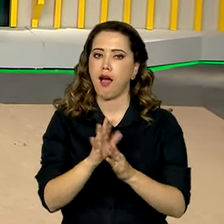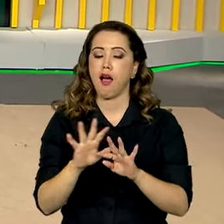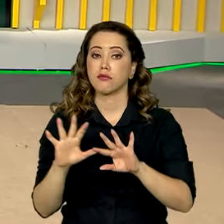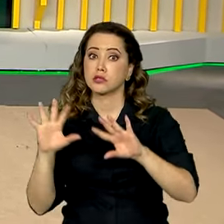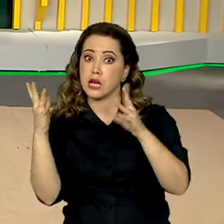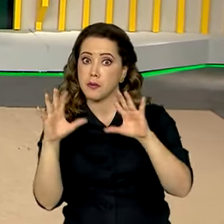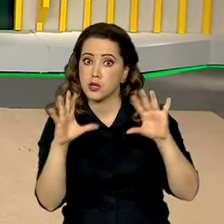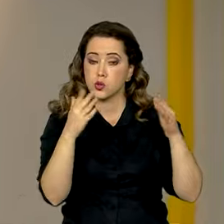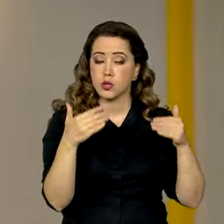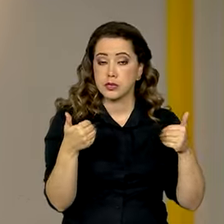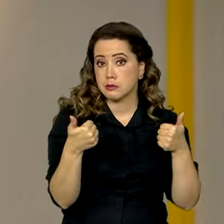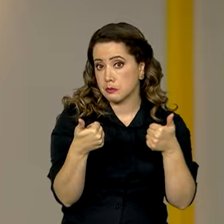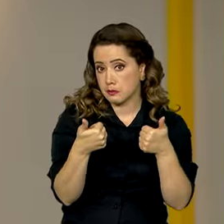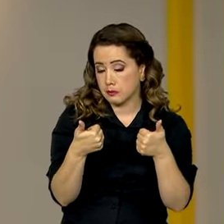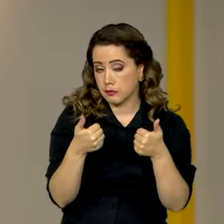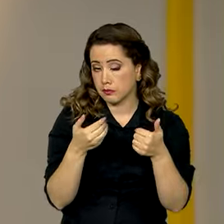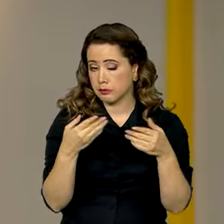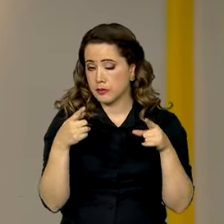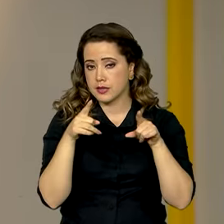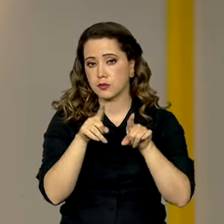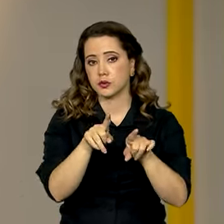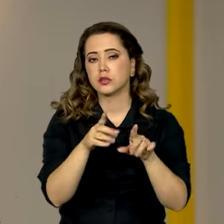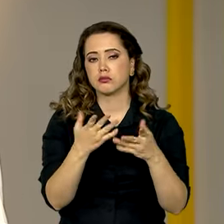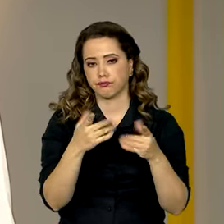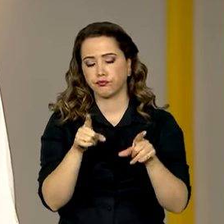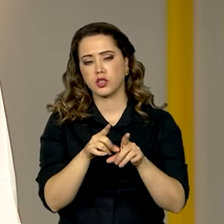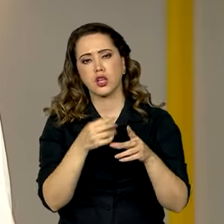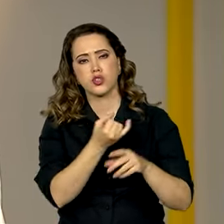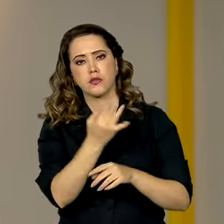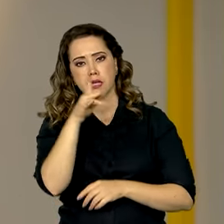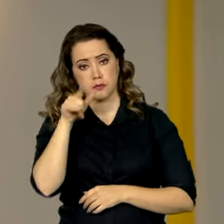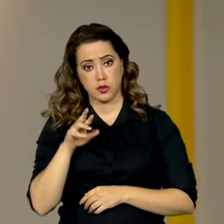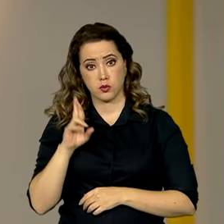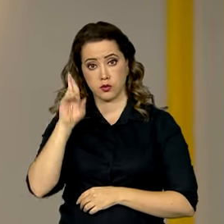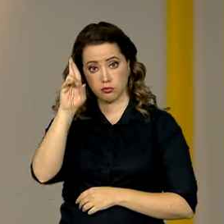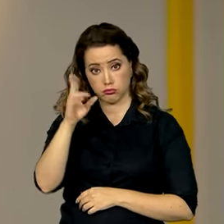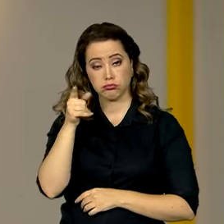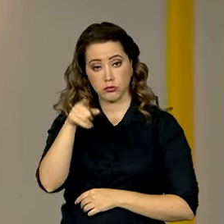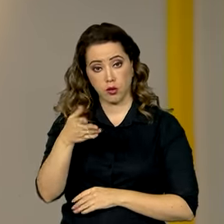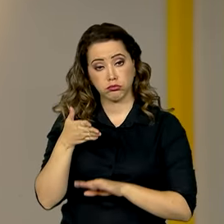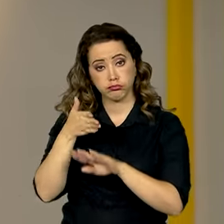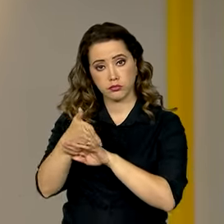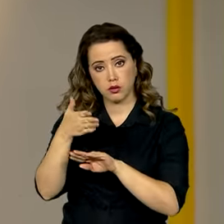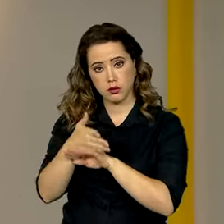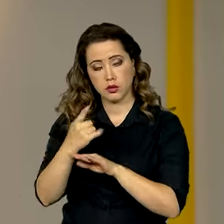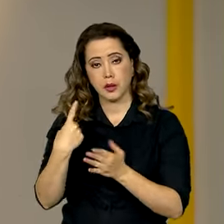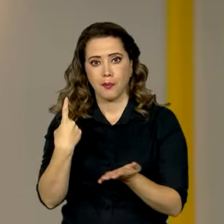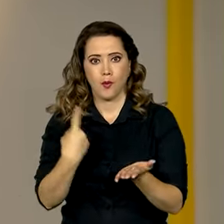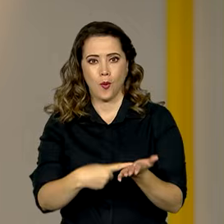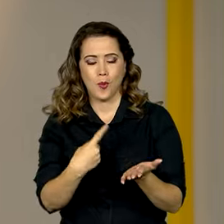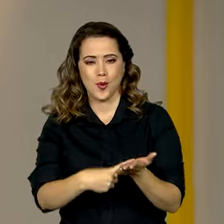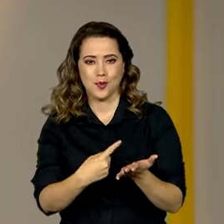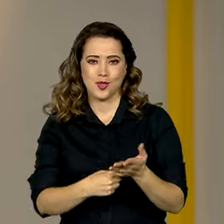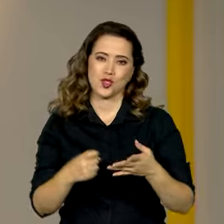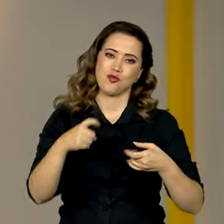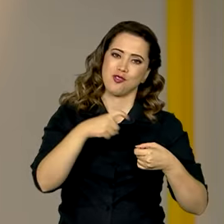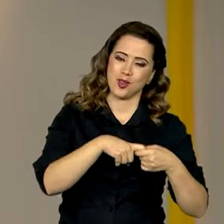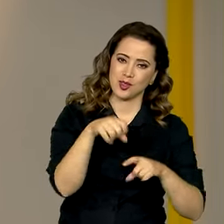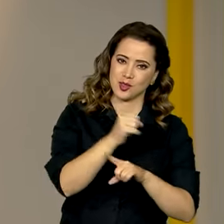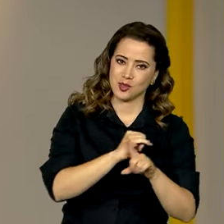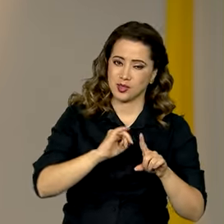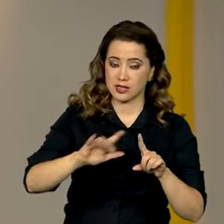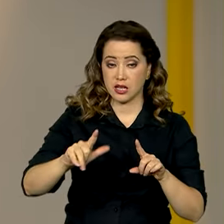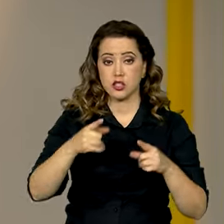eventos paralelos. Várias autoridades compareceram ao evento que marcou o retorno da sociedade civil às discussões.